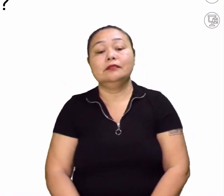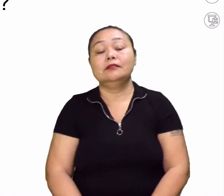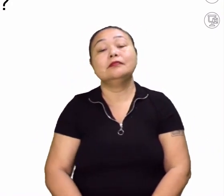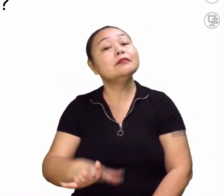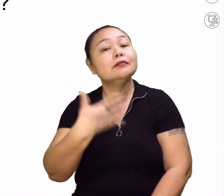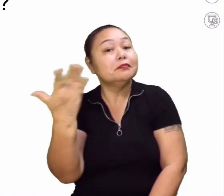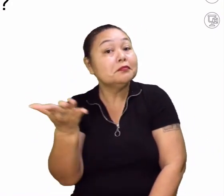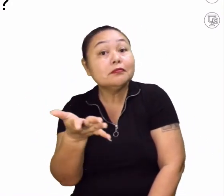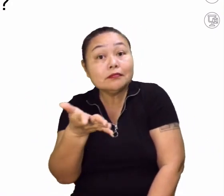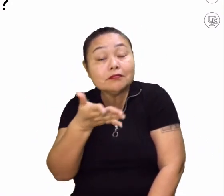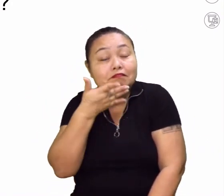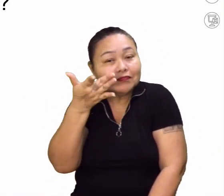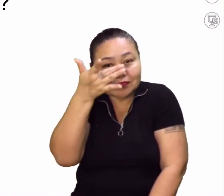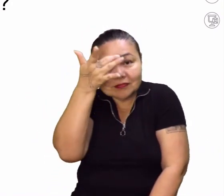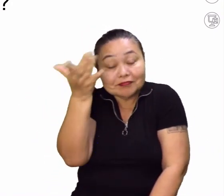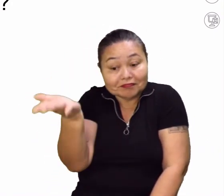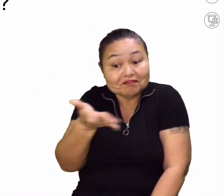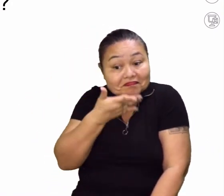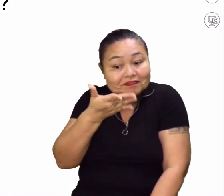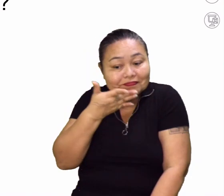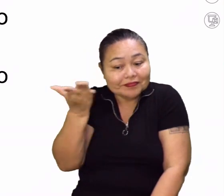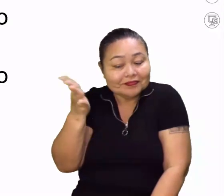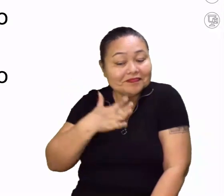E aí? Estava arrumando o açúcar ou não? Tranquilo demais.